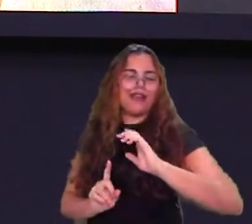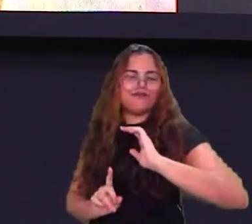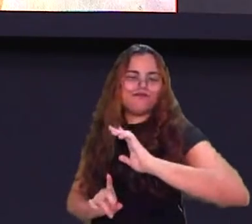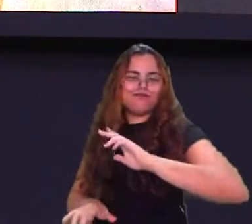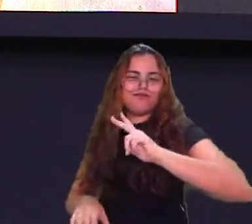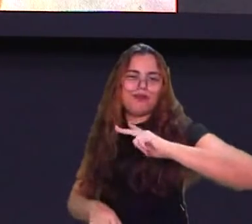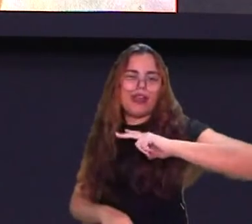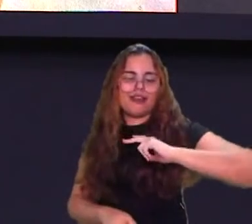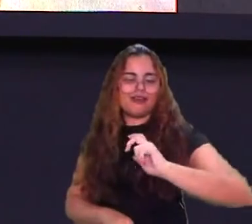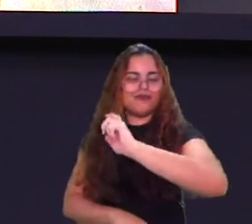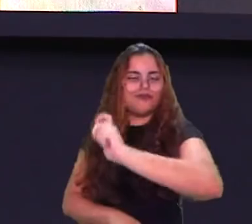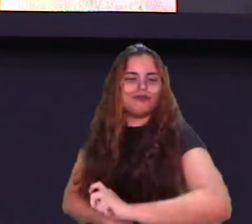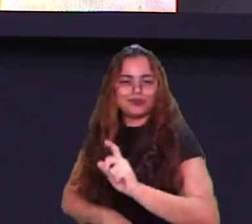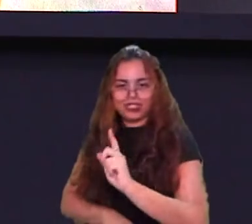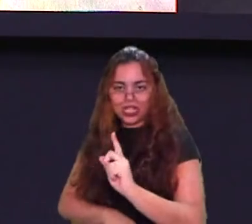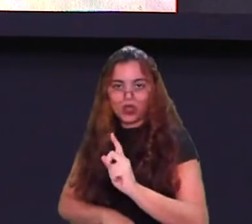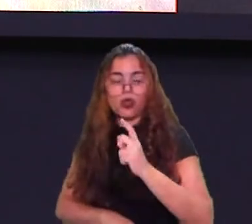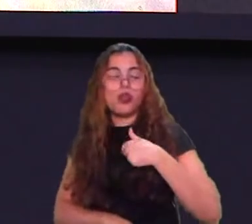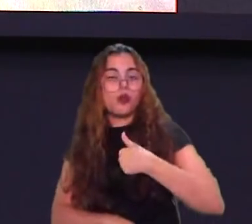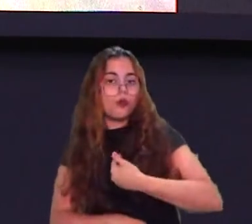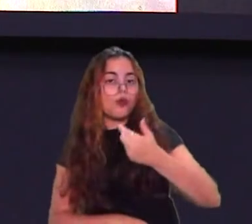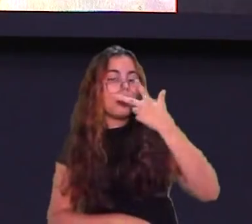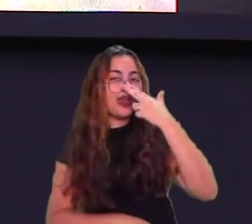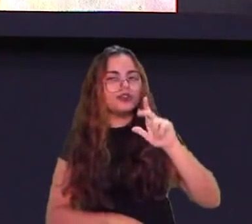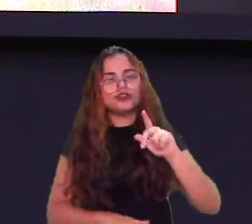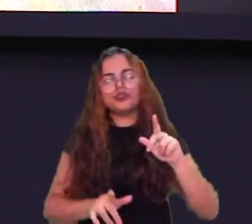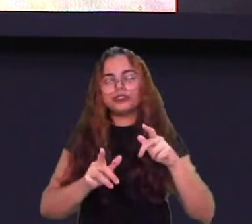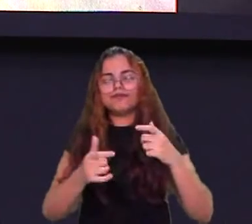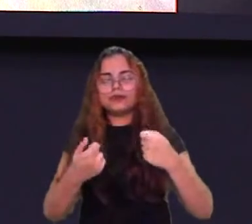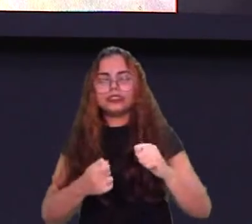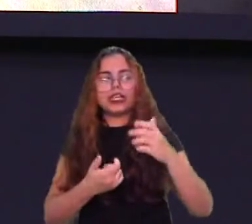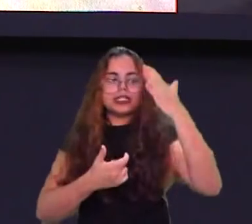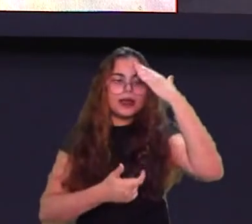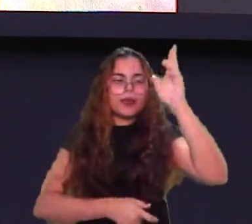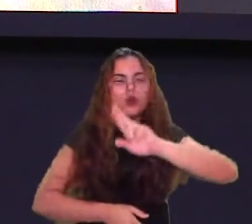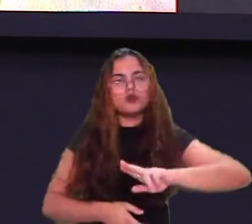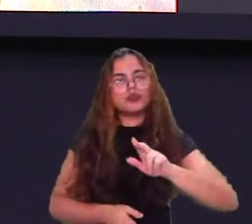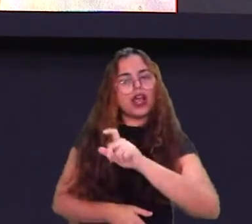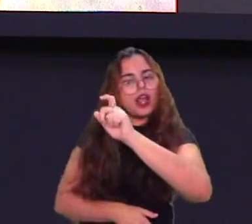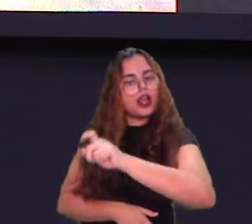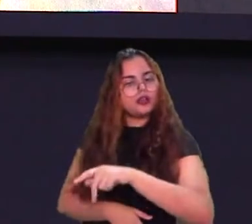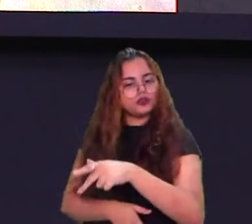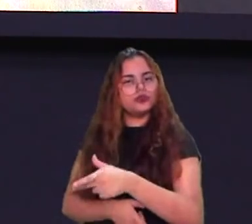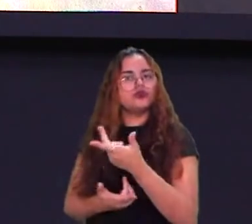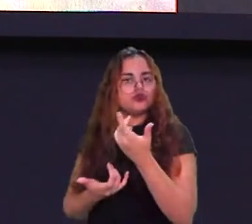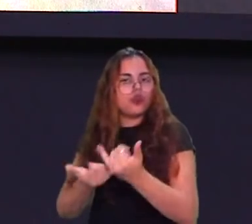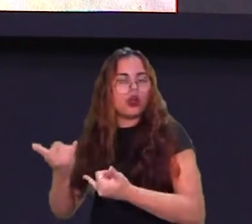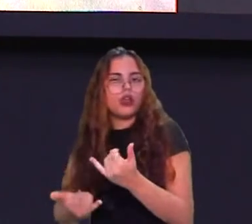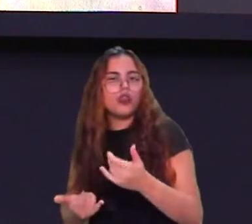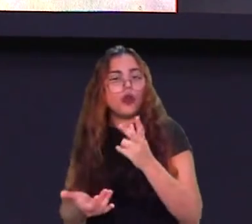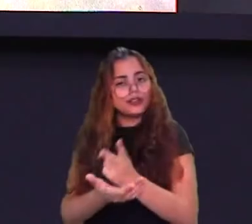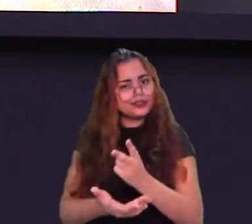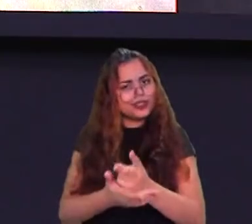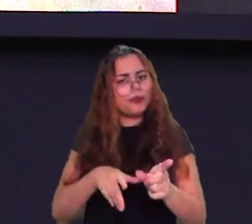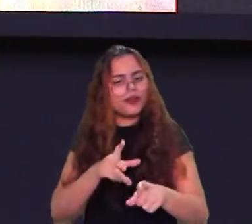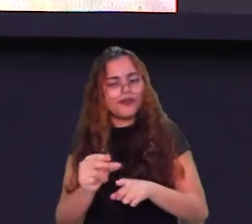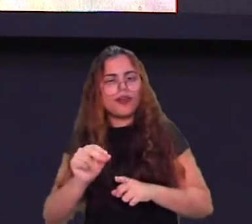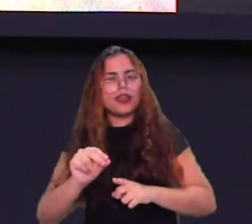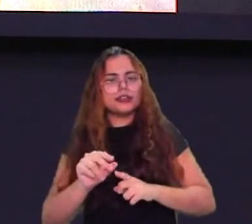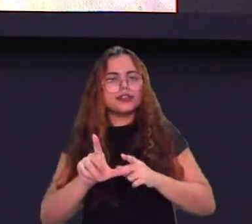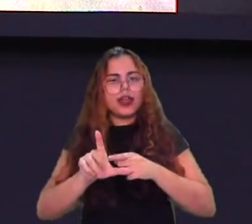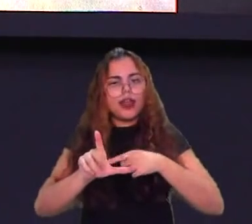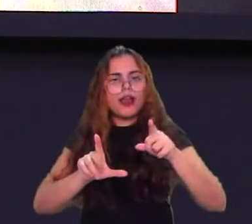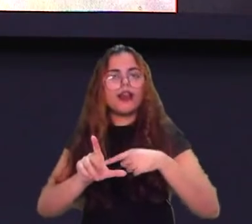o nosso player, né? Porque geralmente ele ganha lane, ele sempre tá muito forte, mas, às vezes, a gente não sabe como usar a vantagem dele